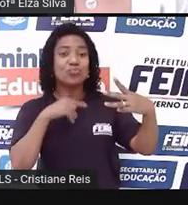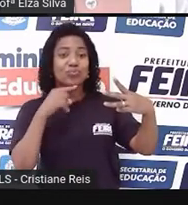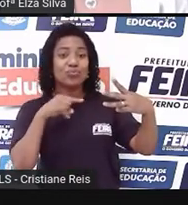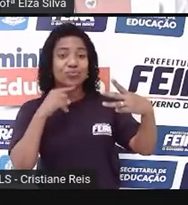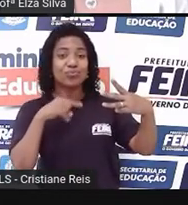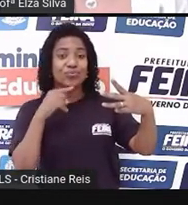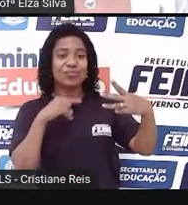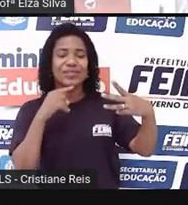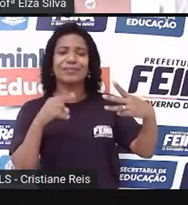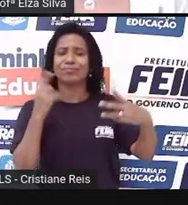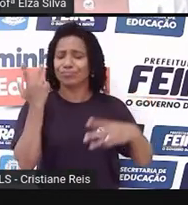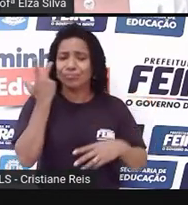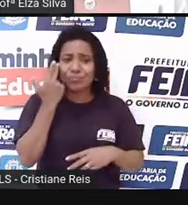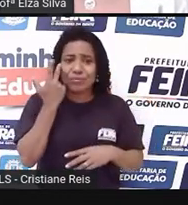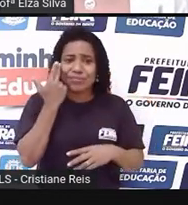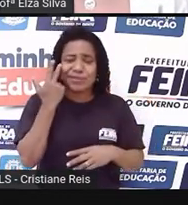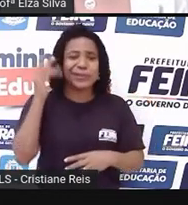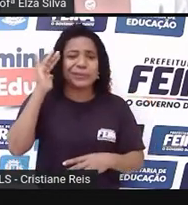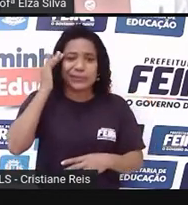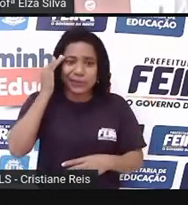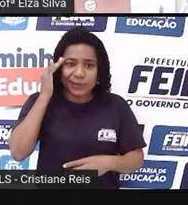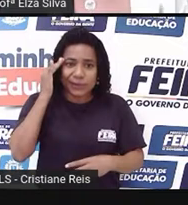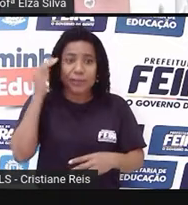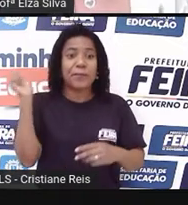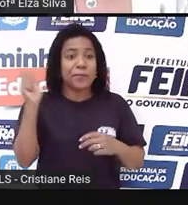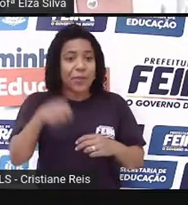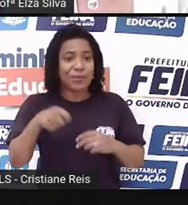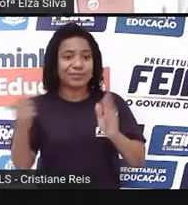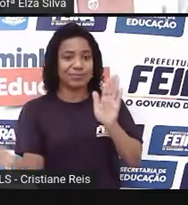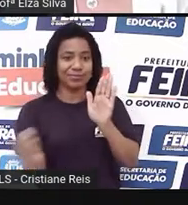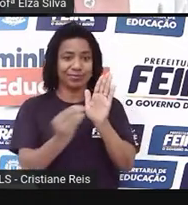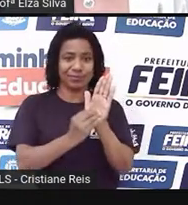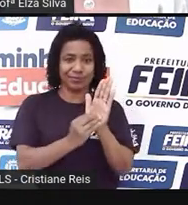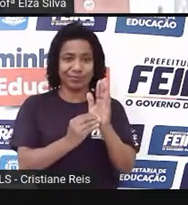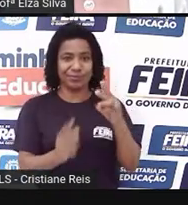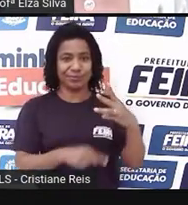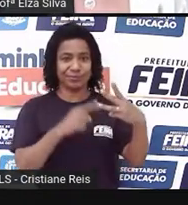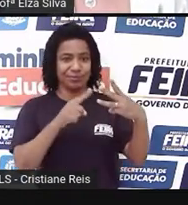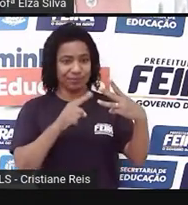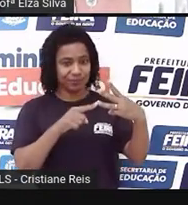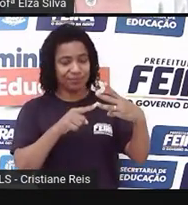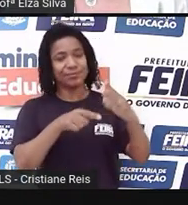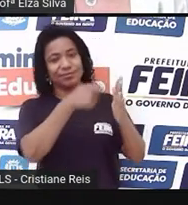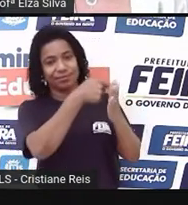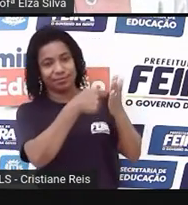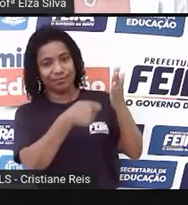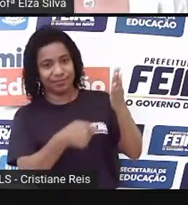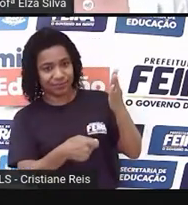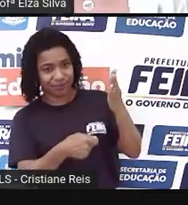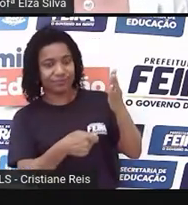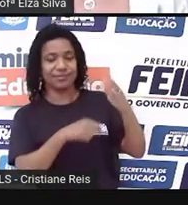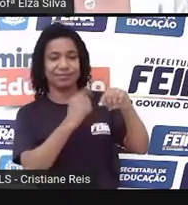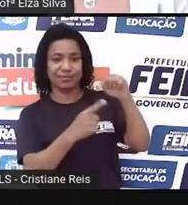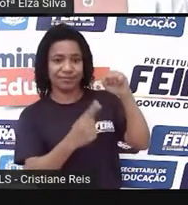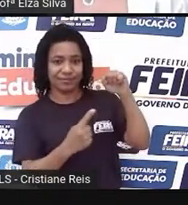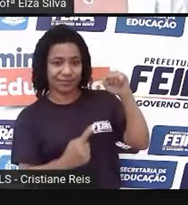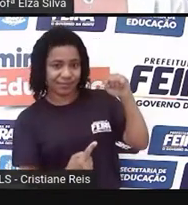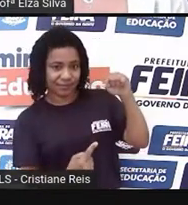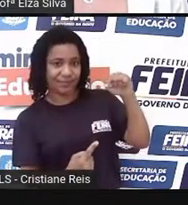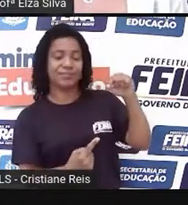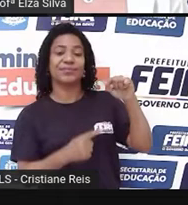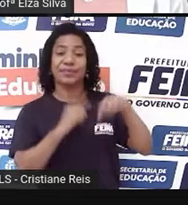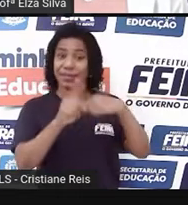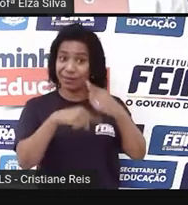aula, que é muito natural do processo de aprender, não deixe de registrá-las no caderno e tirá-las na primeira